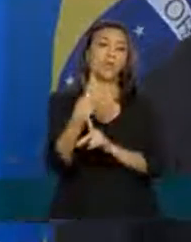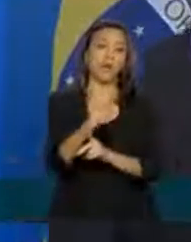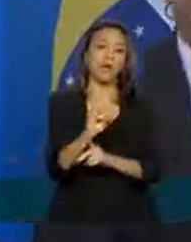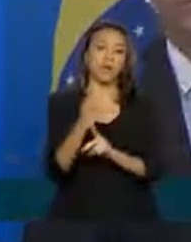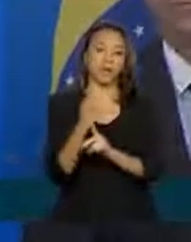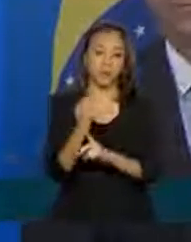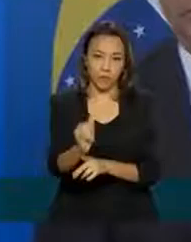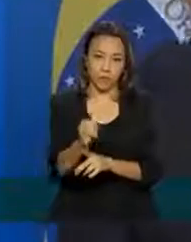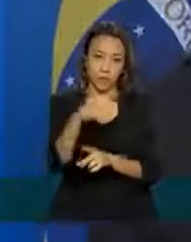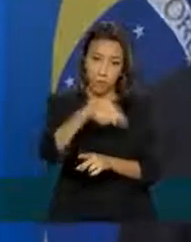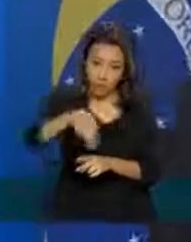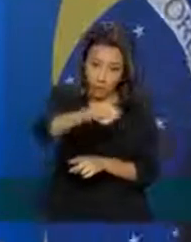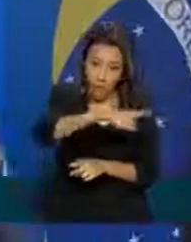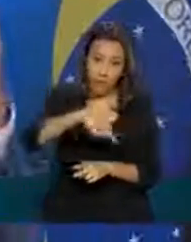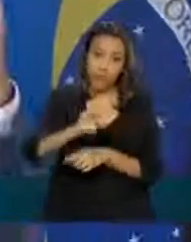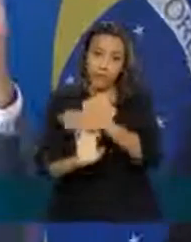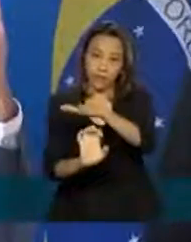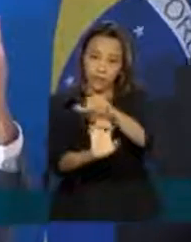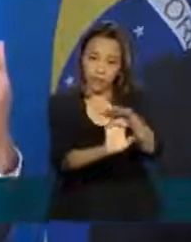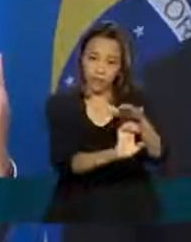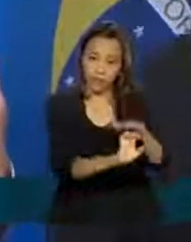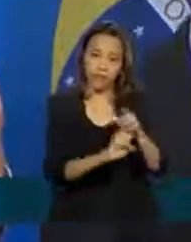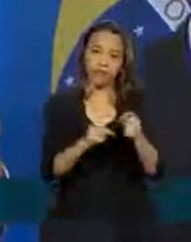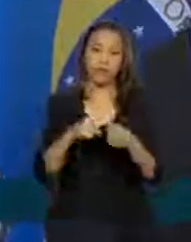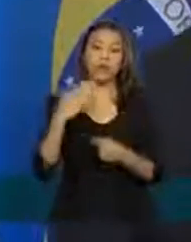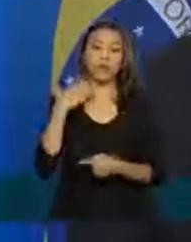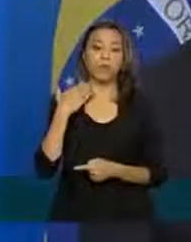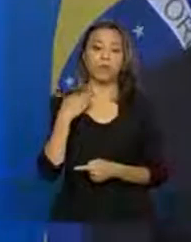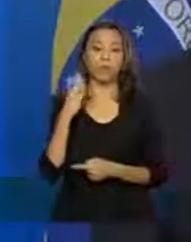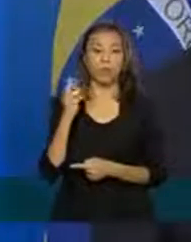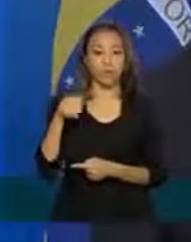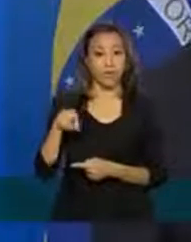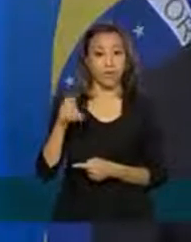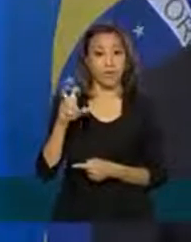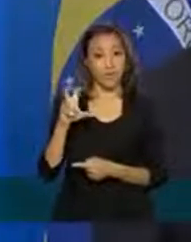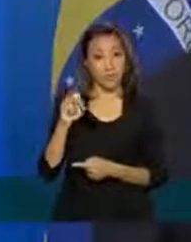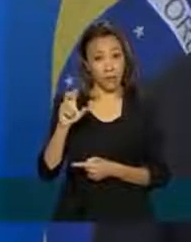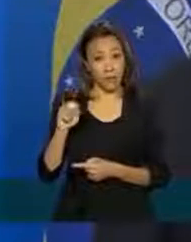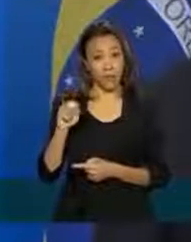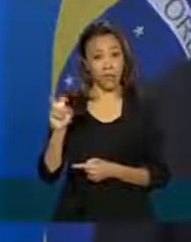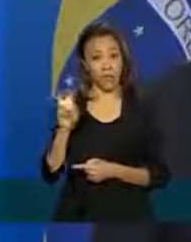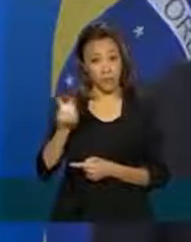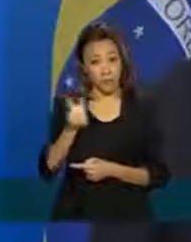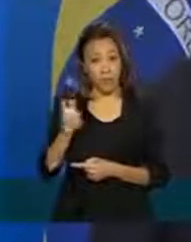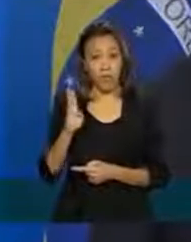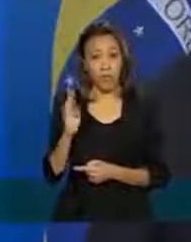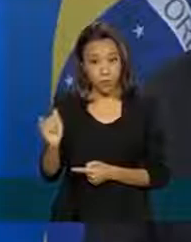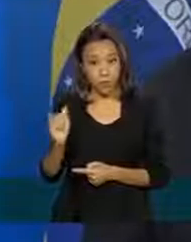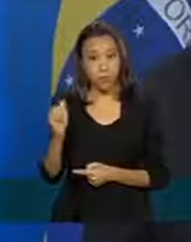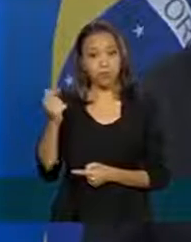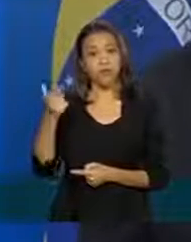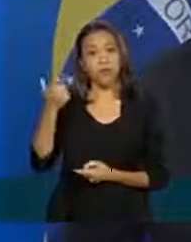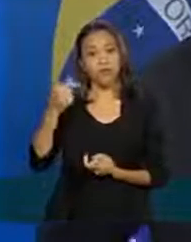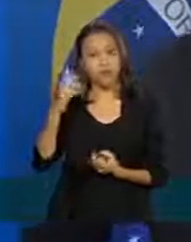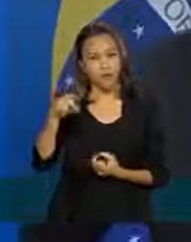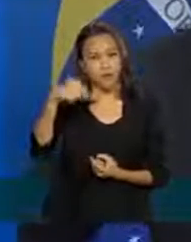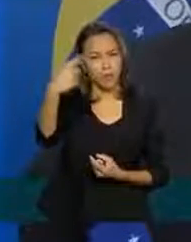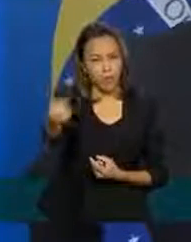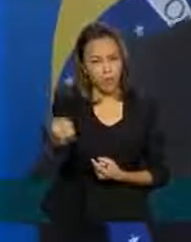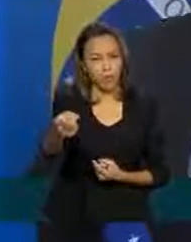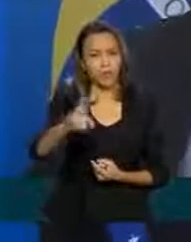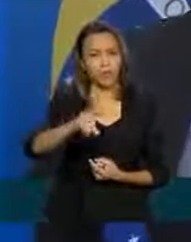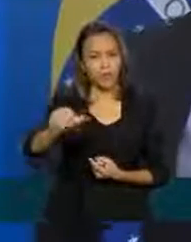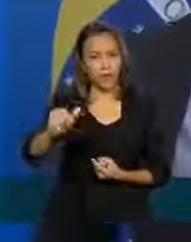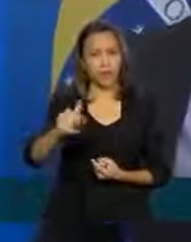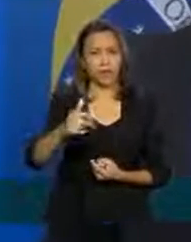camada de empresa para a folha de pagamentos o BNDES anunciou domingo 55 bilhões de um pacote a gente vai anunciar no final de semana